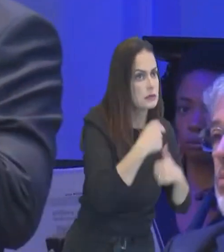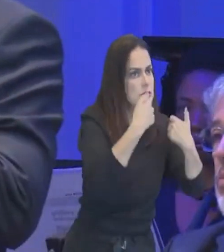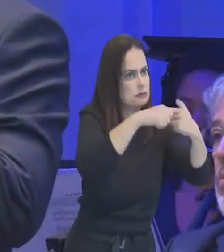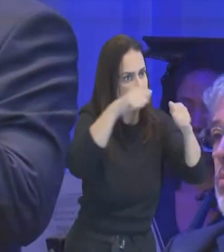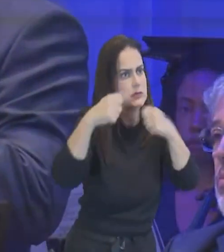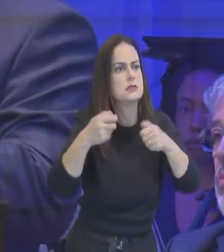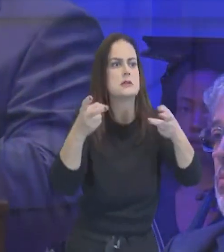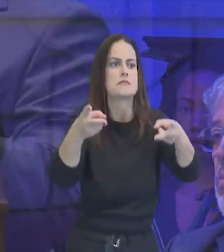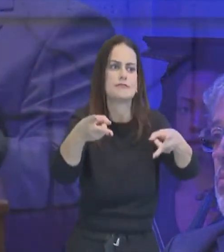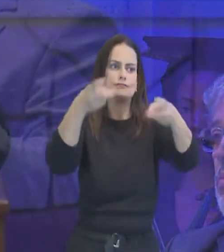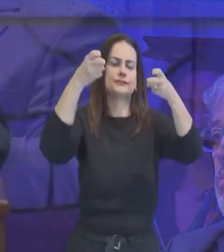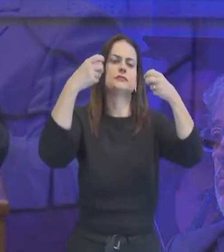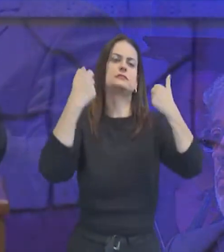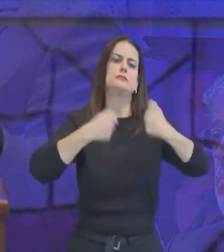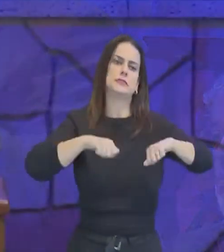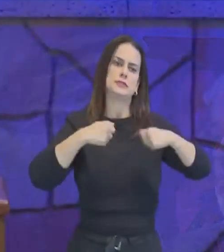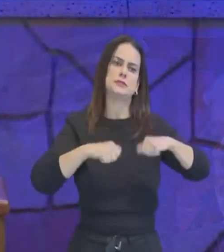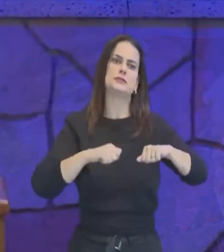naturalmente,